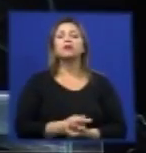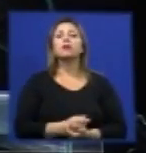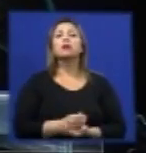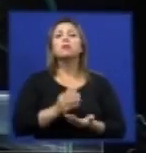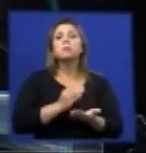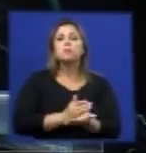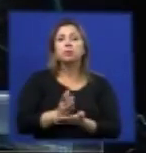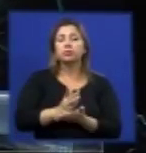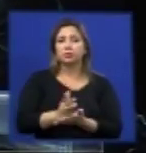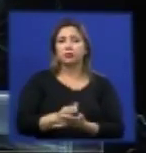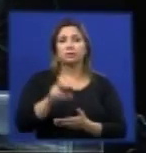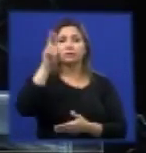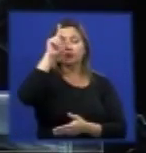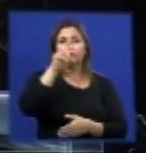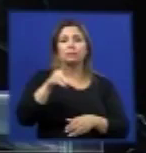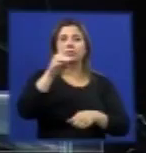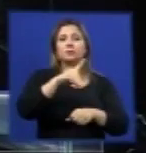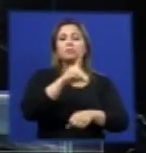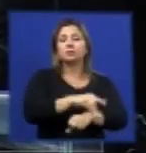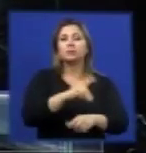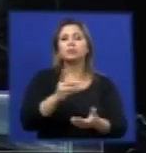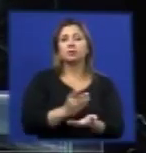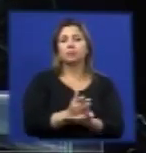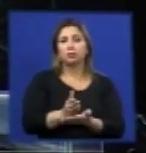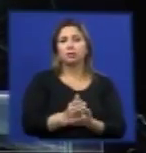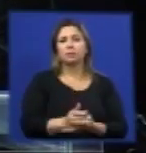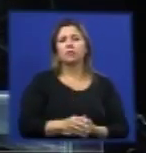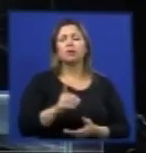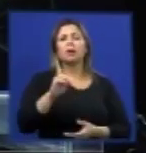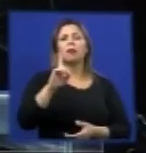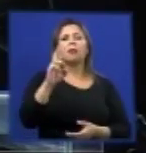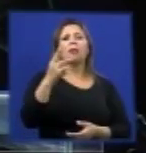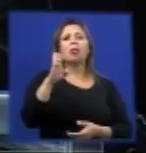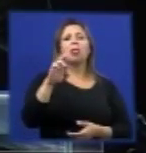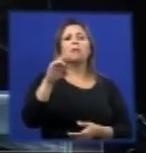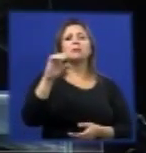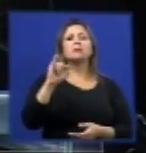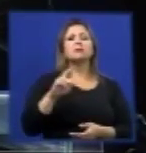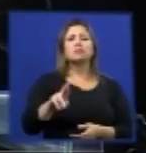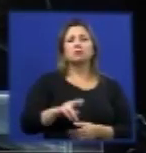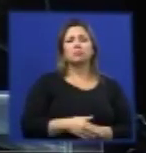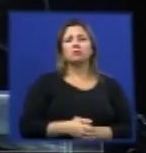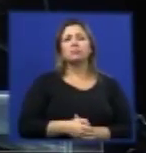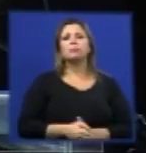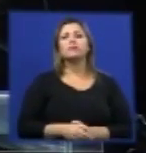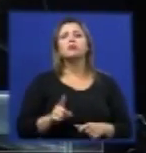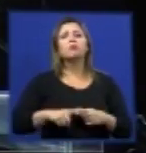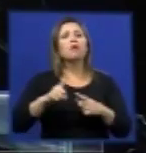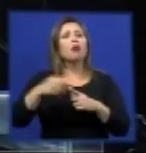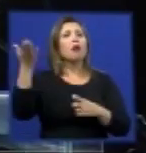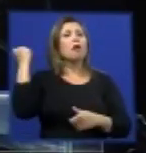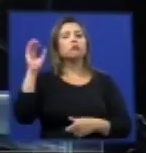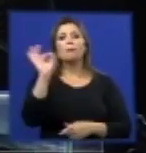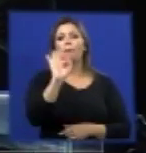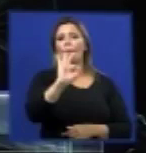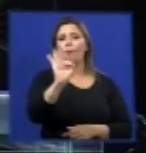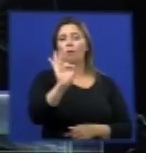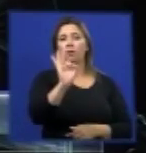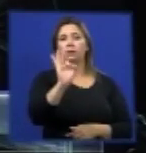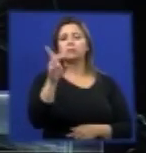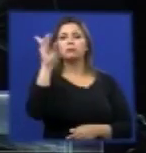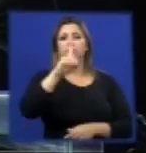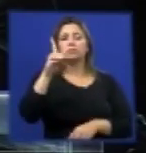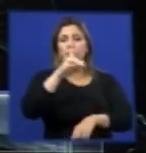do Aedes aegypti no país o Aedes aegypti é uma espécie de Aedes que não existia no país ele foi